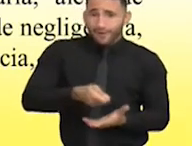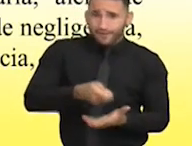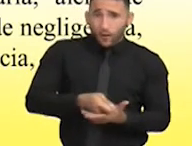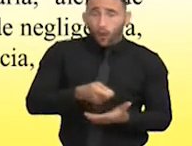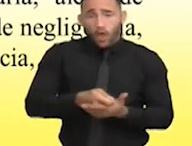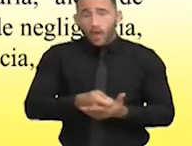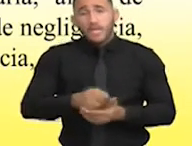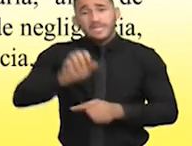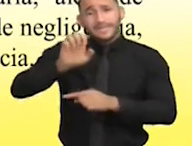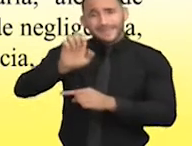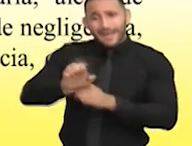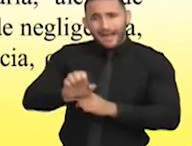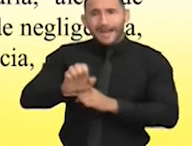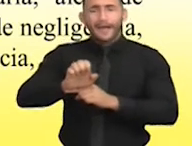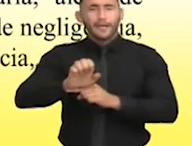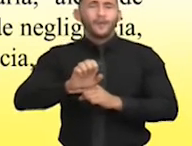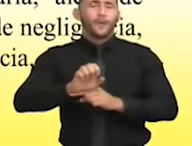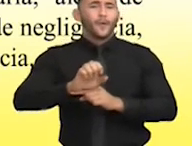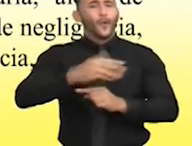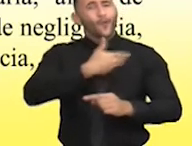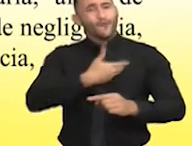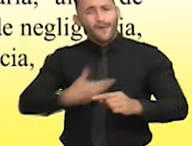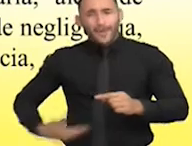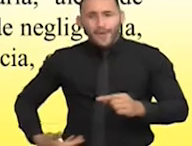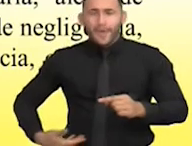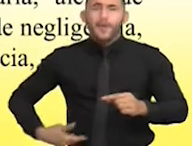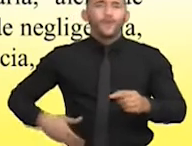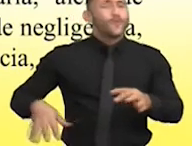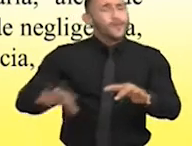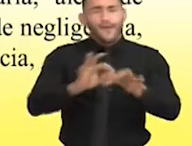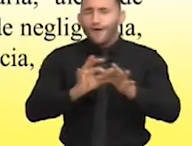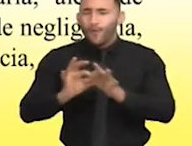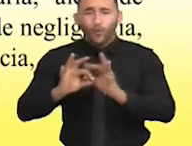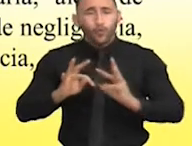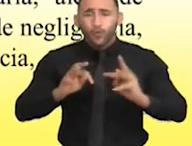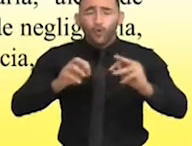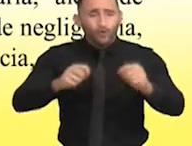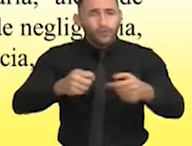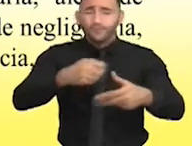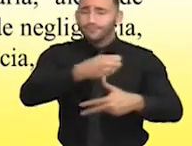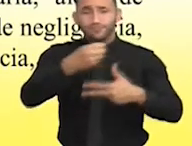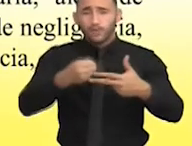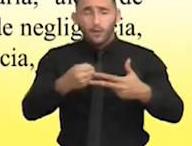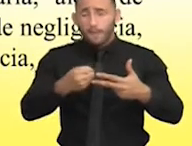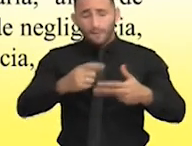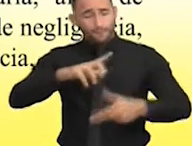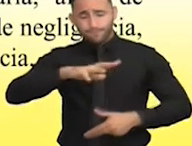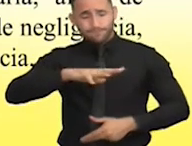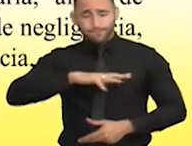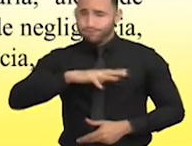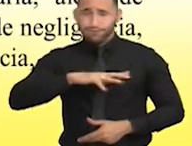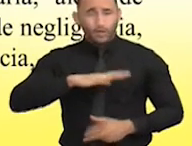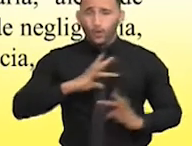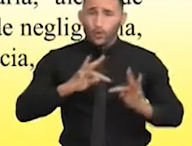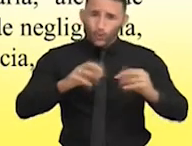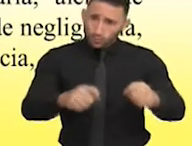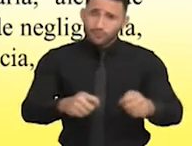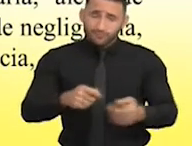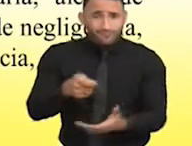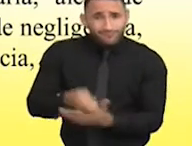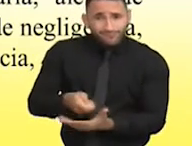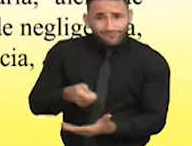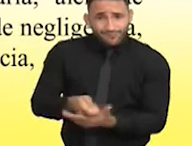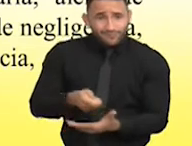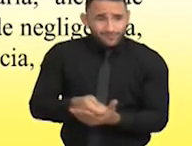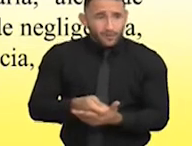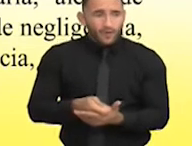Estado, Estado da Federação, Estado própria União e Estado diversos municípios, ou seja, poder público. É dever do